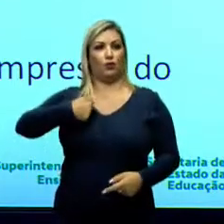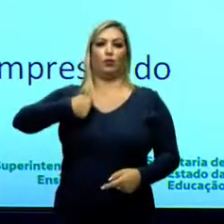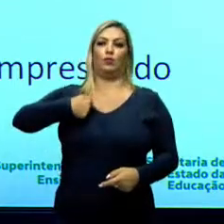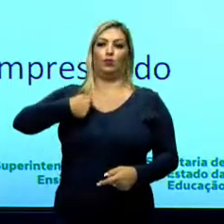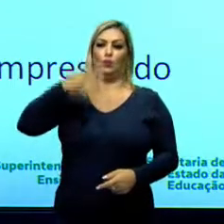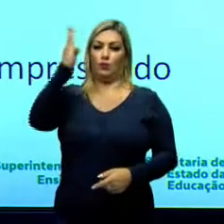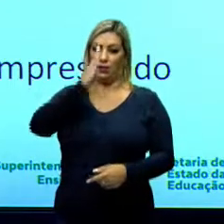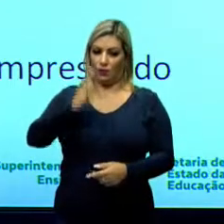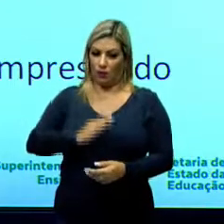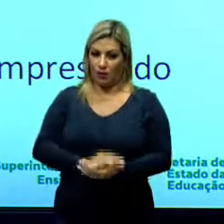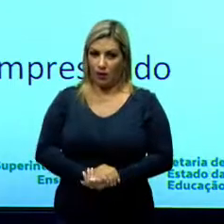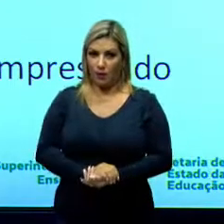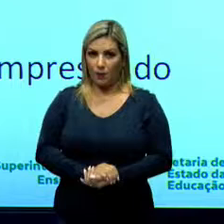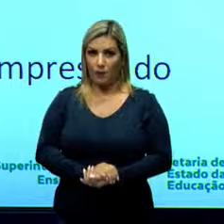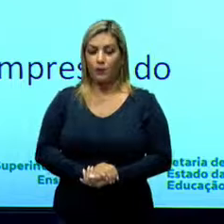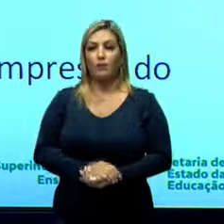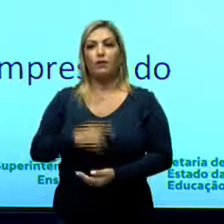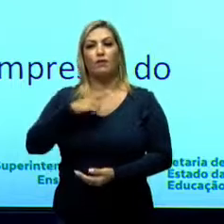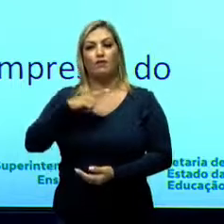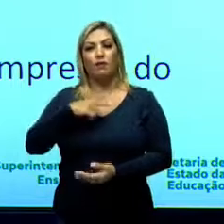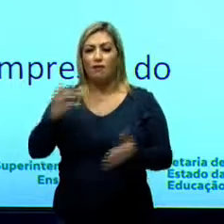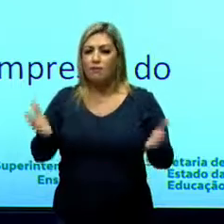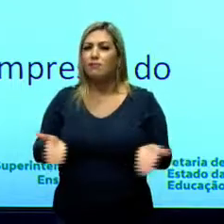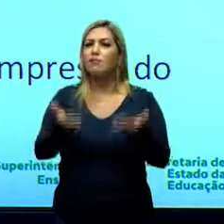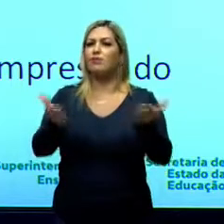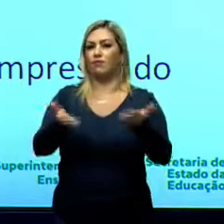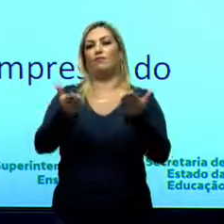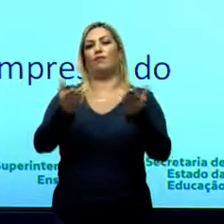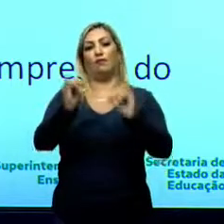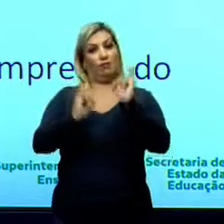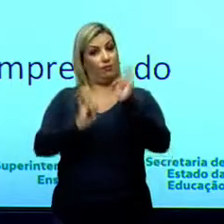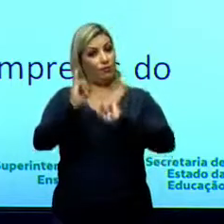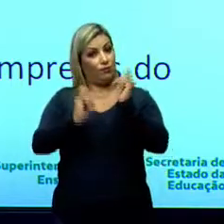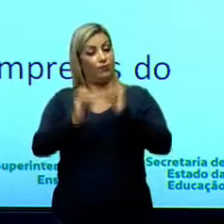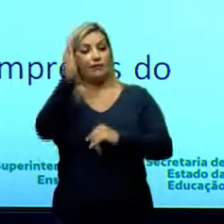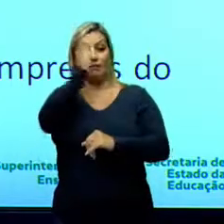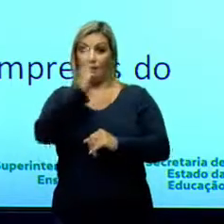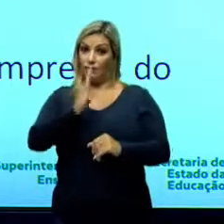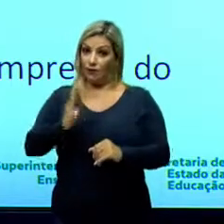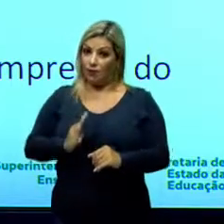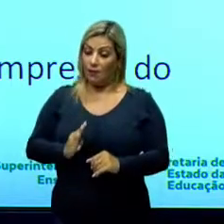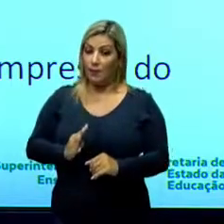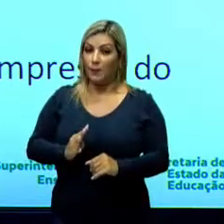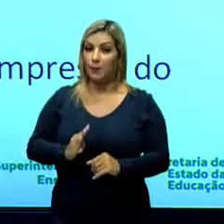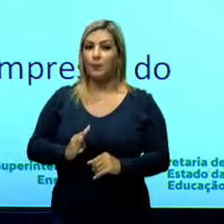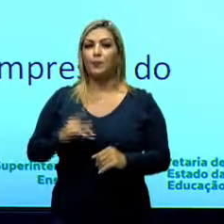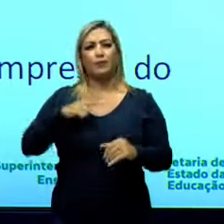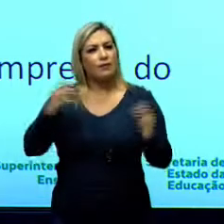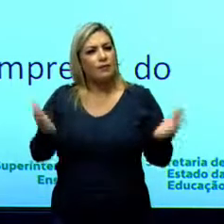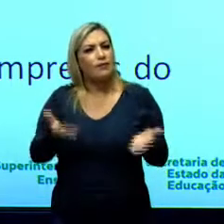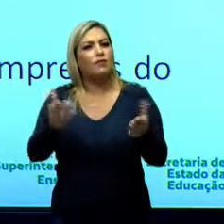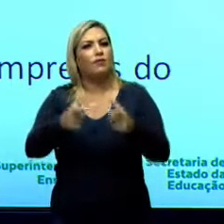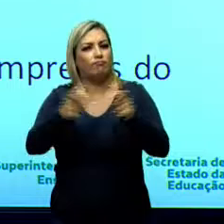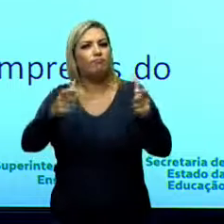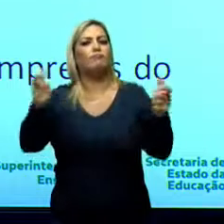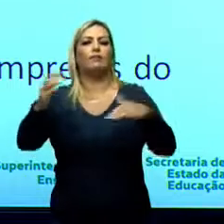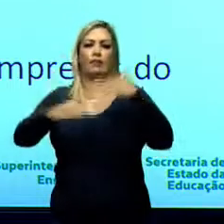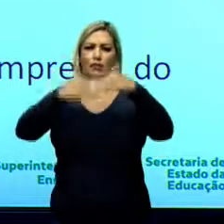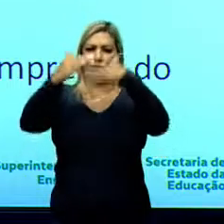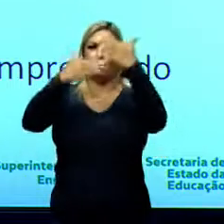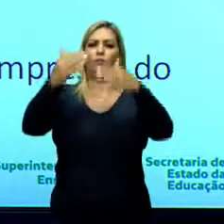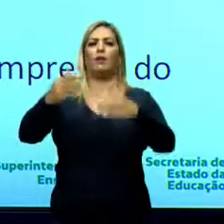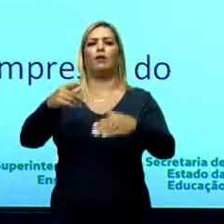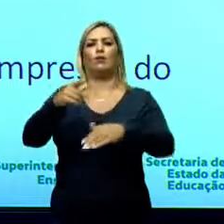é nacionalista. Então, ele vai incentivar a indústria nacional. Ele vai incentivar o crescimento do parque